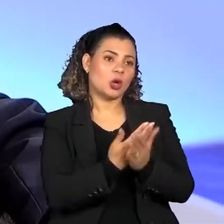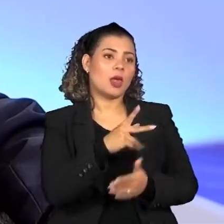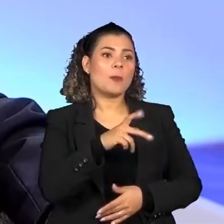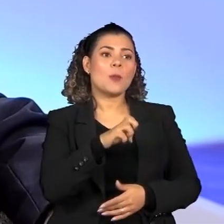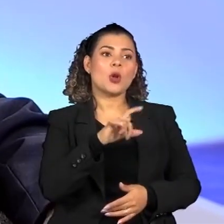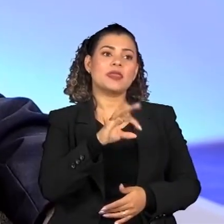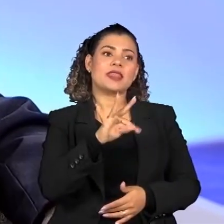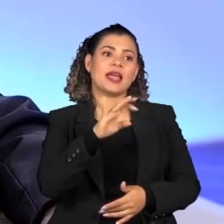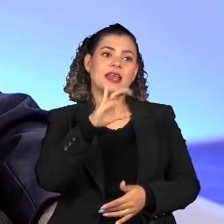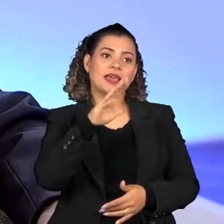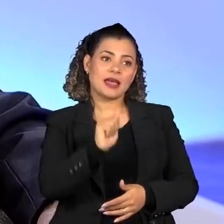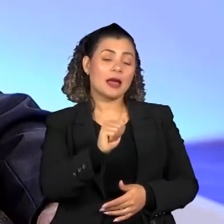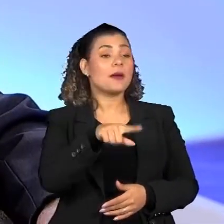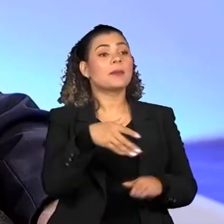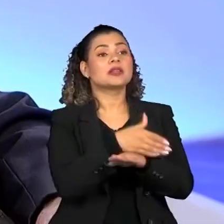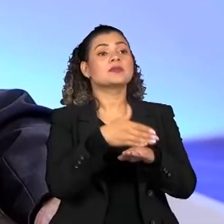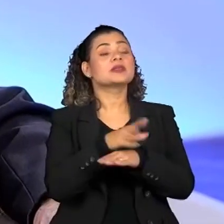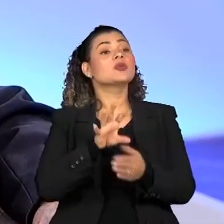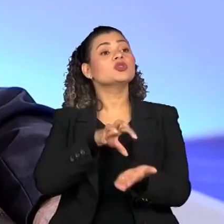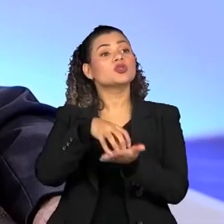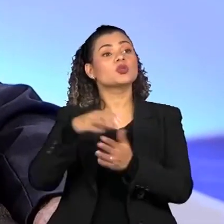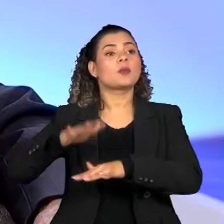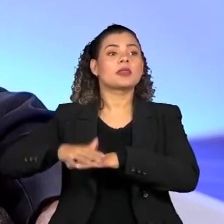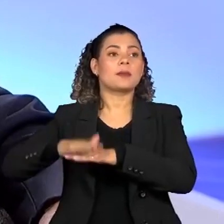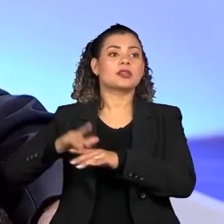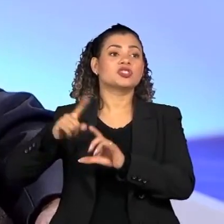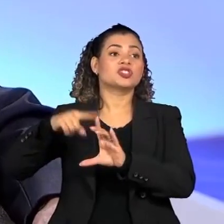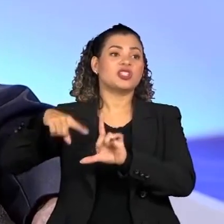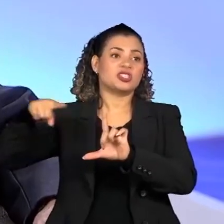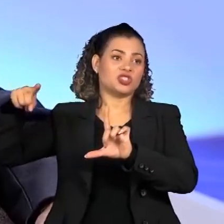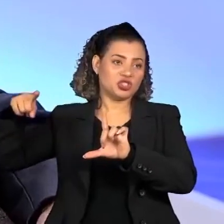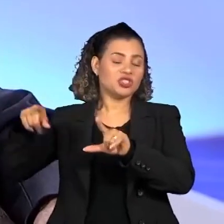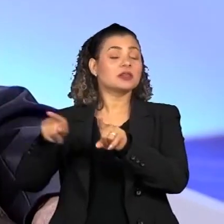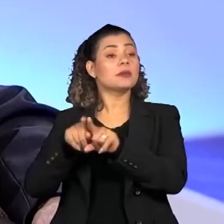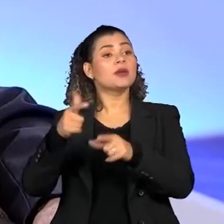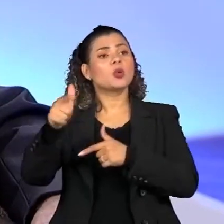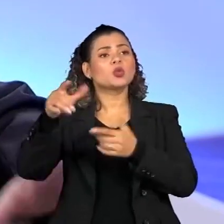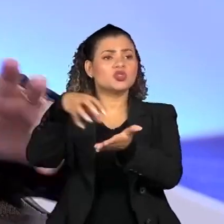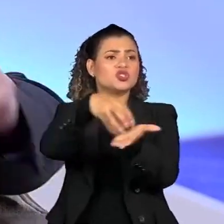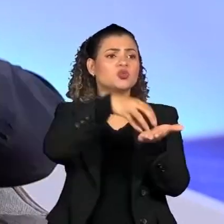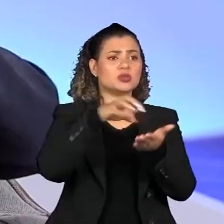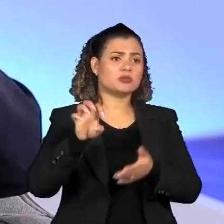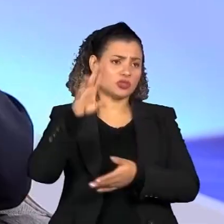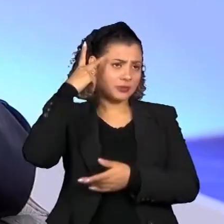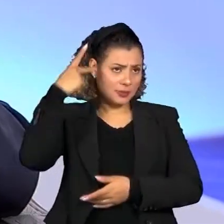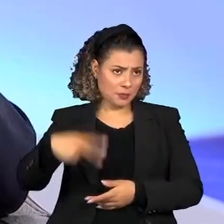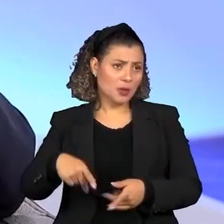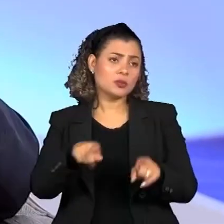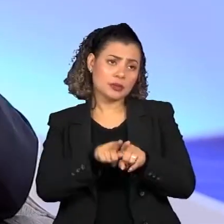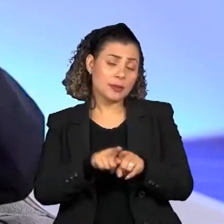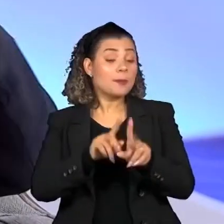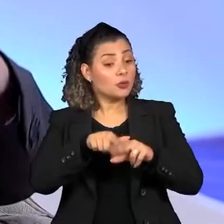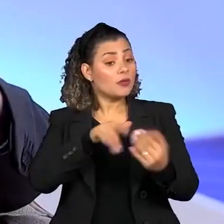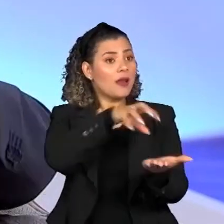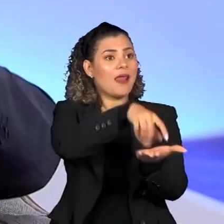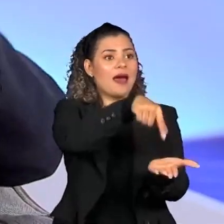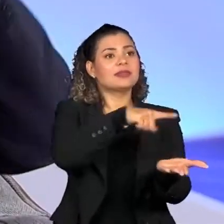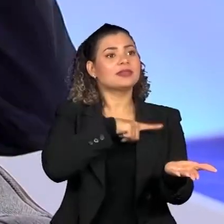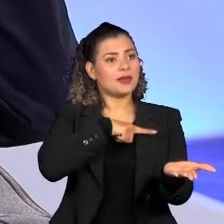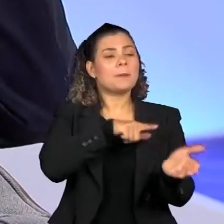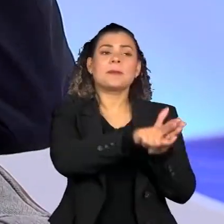com participação importante do Instituto de Matemática e Estatística e outras instituições do Estado. Então, lá se faz esta